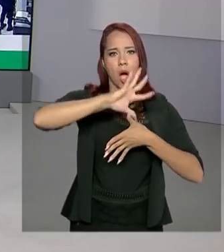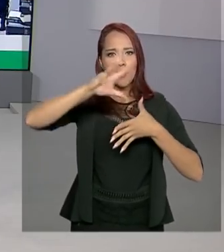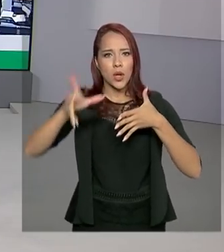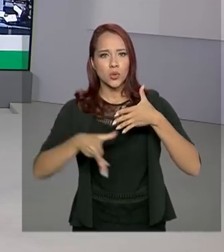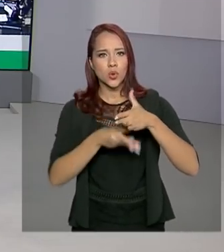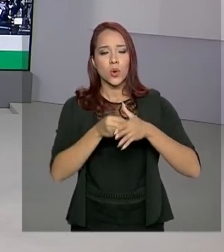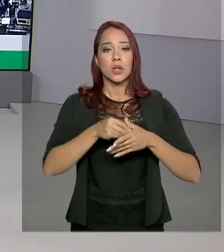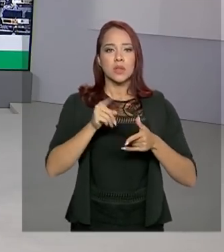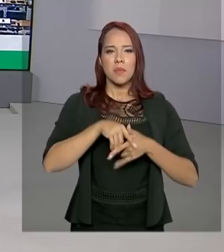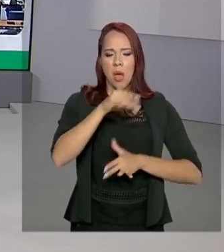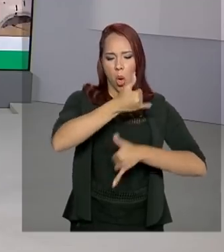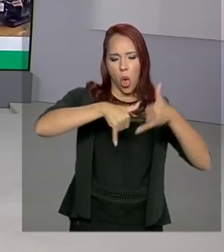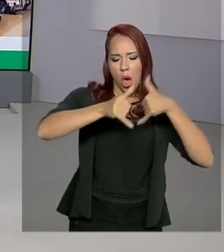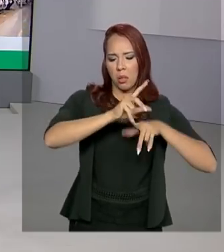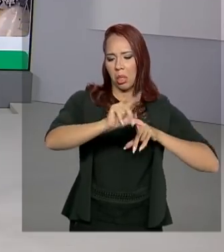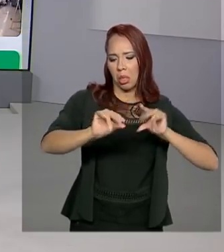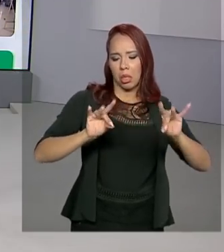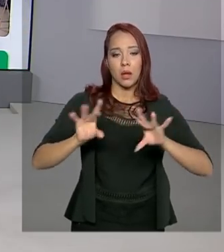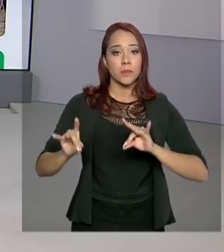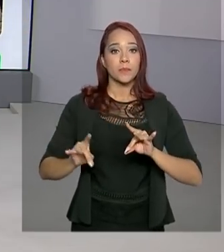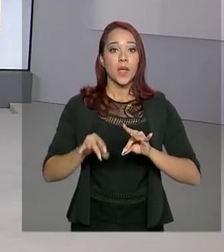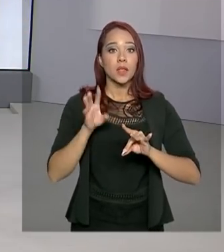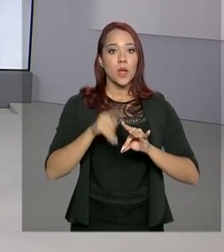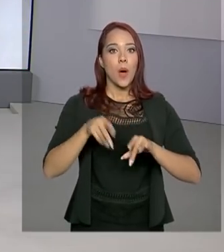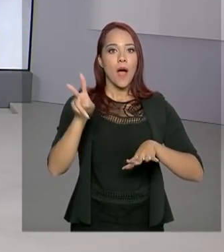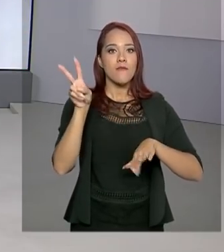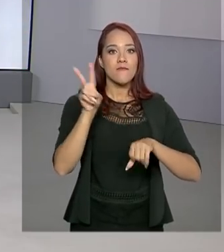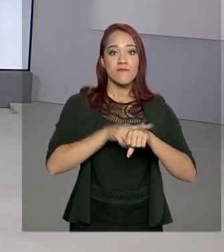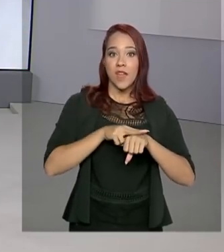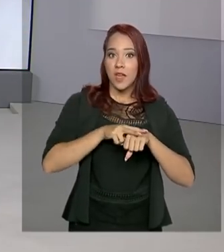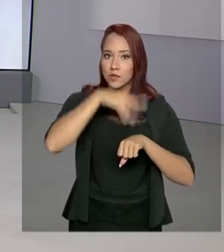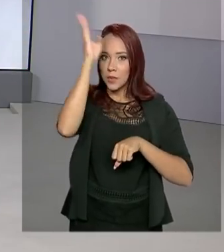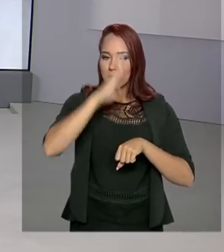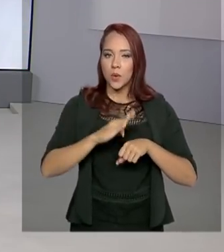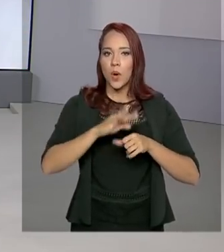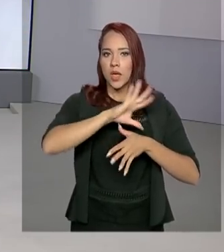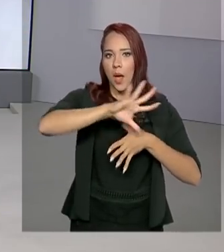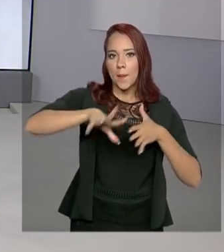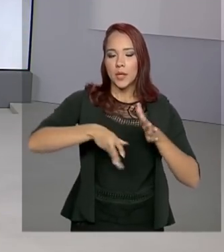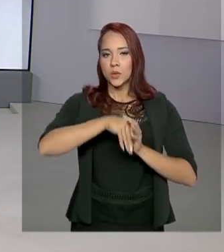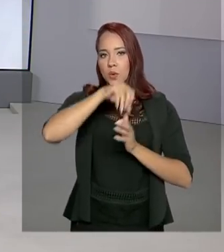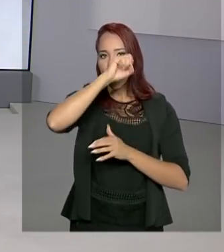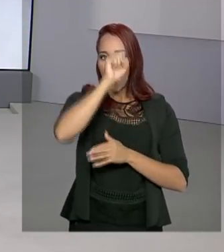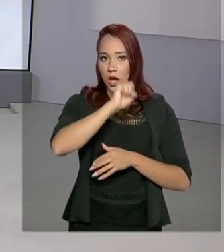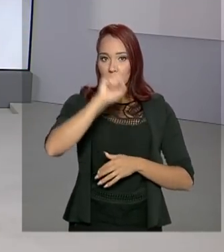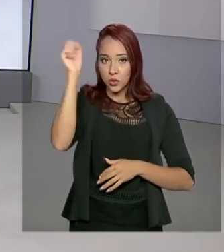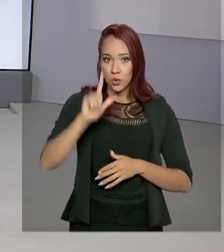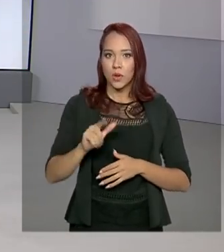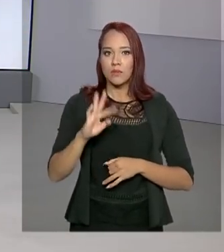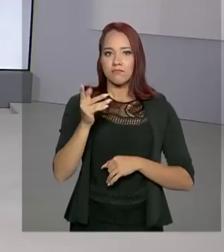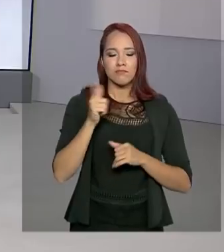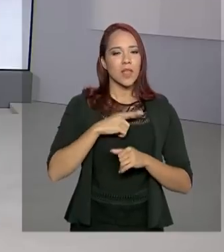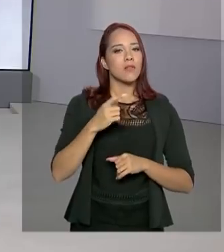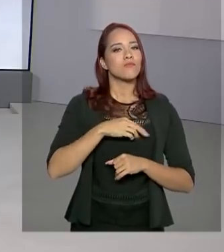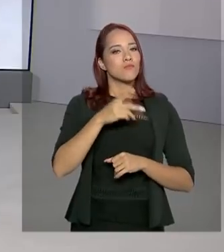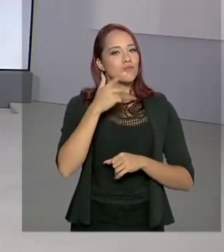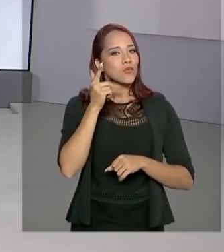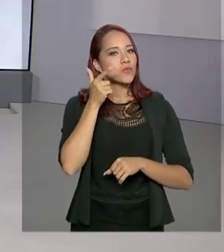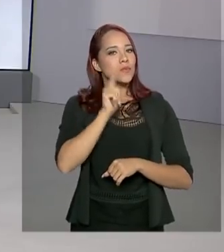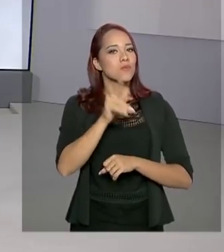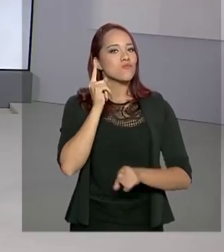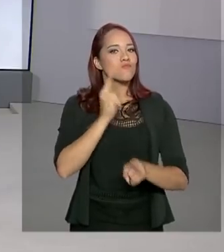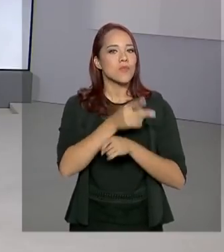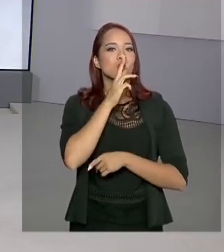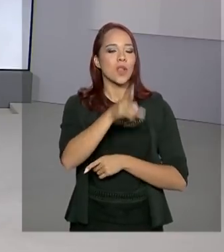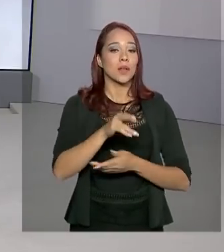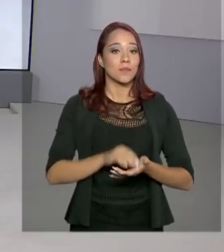derramamento de óleo no litoral, operações como a Verde Brasil e a Amazônia Azul se destacaram na busca de soluções, Renata. Confira